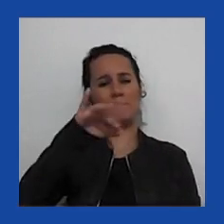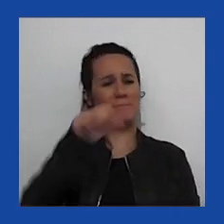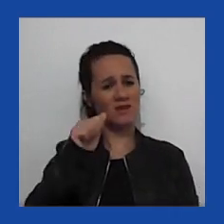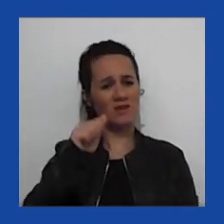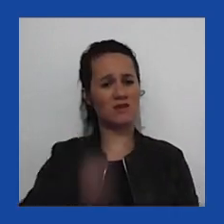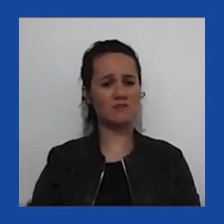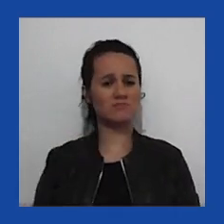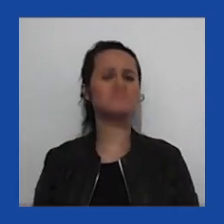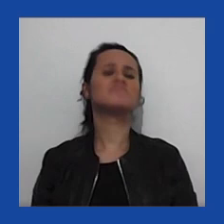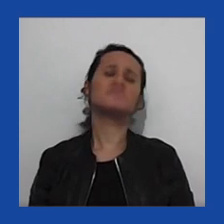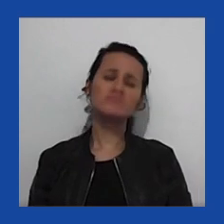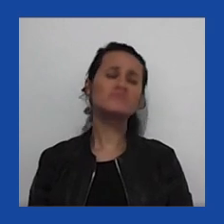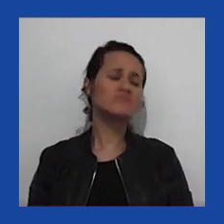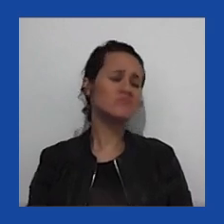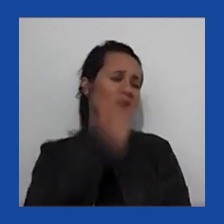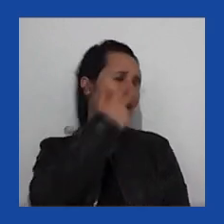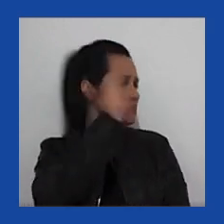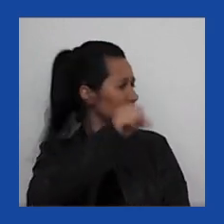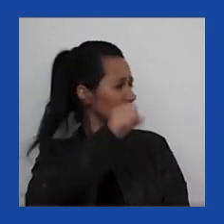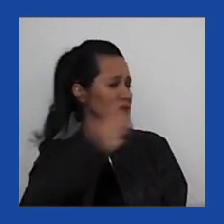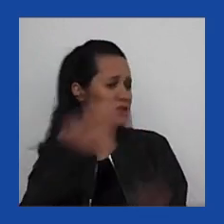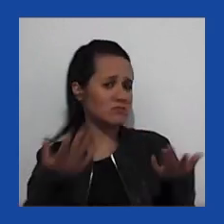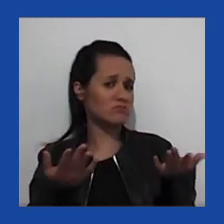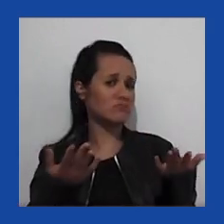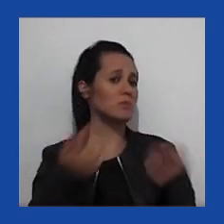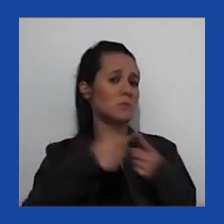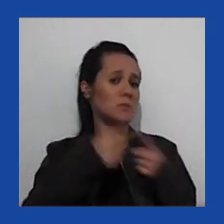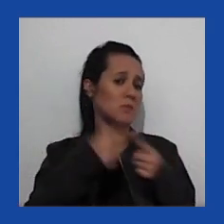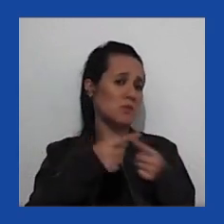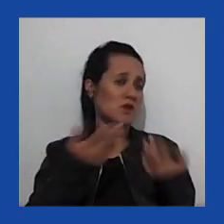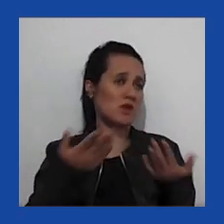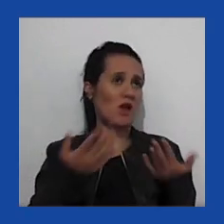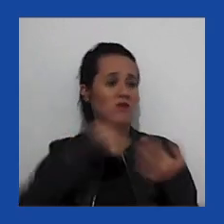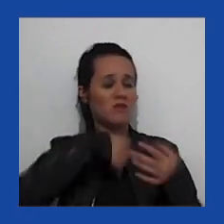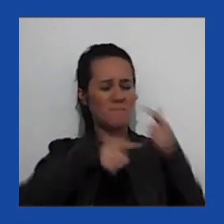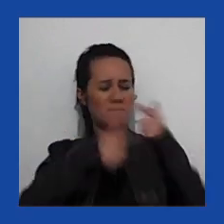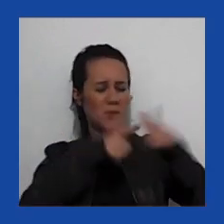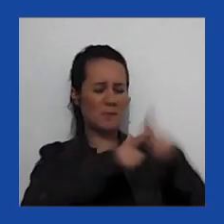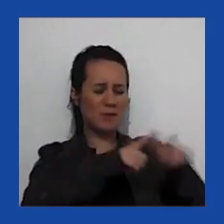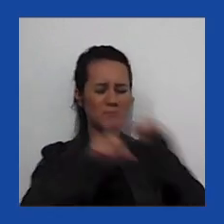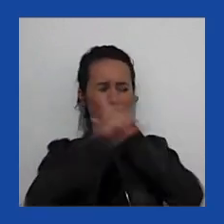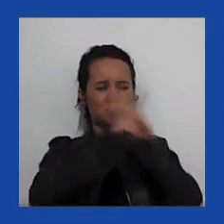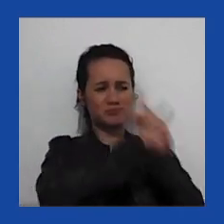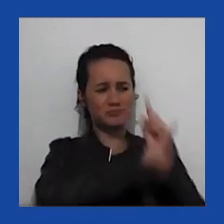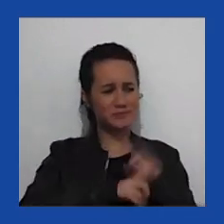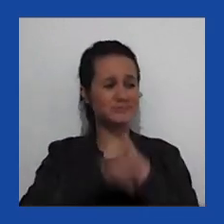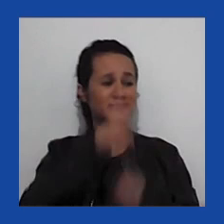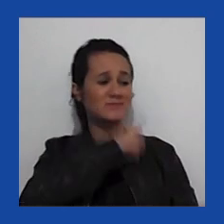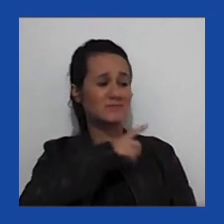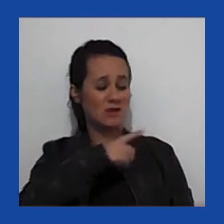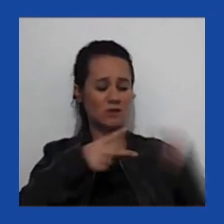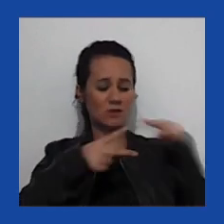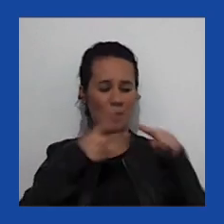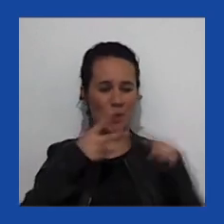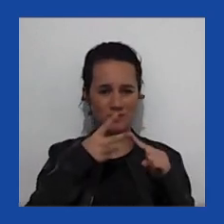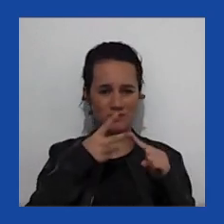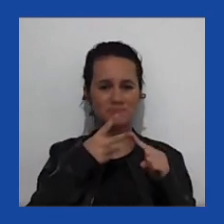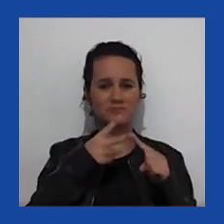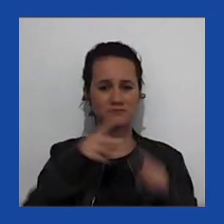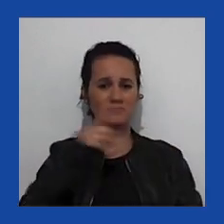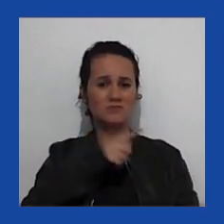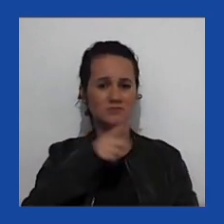Sim, eu acho que sim. Isso é o problema identificado pelos dois, pelo Daniel